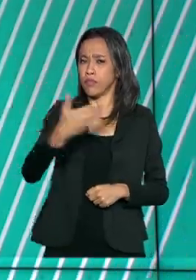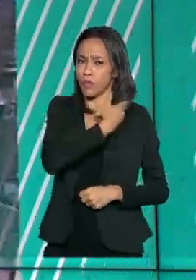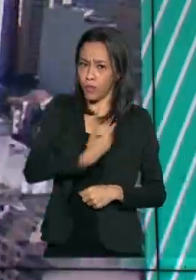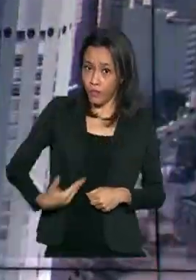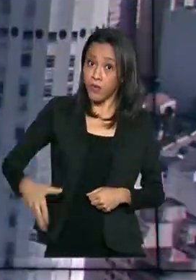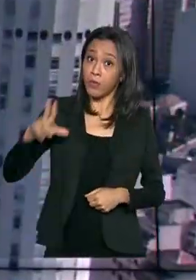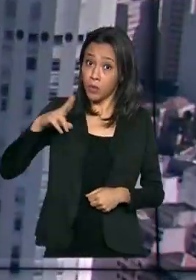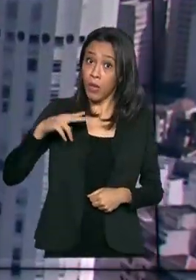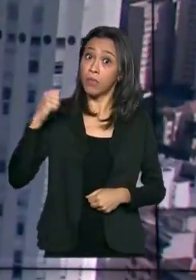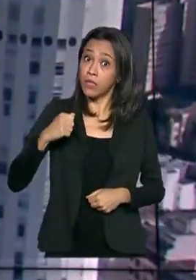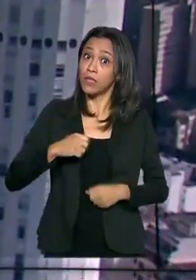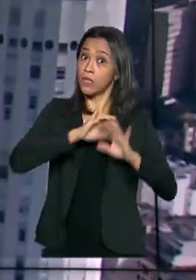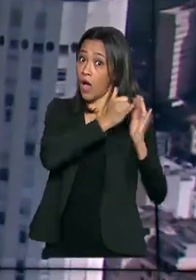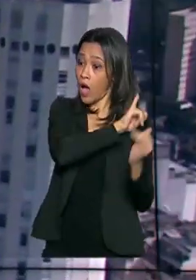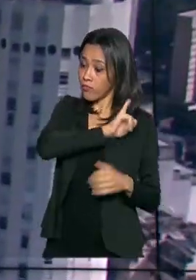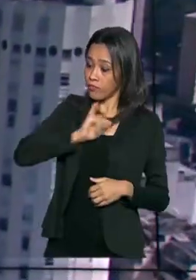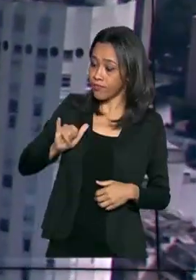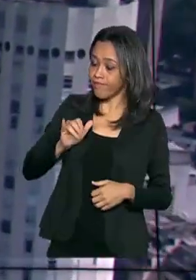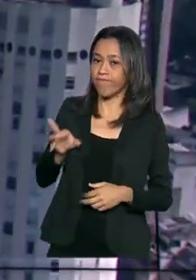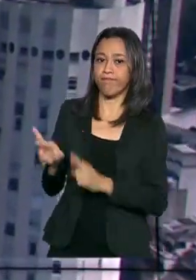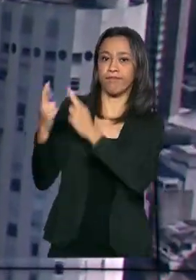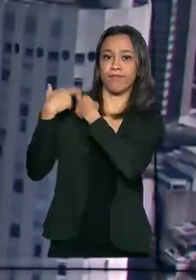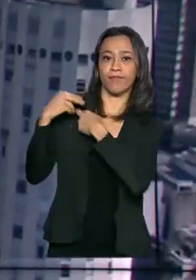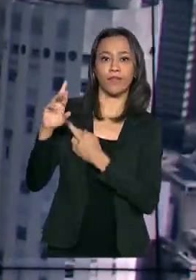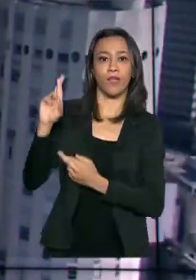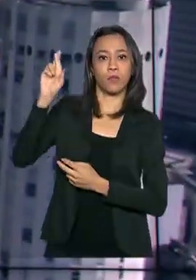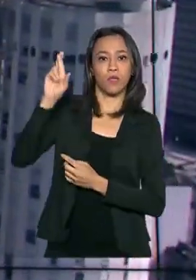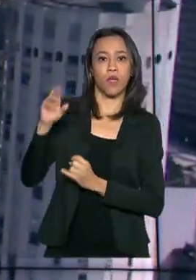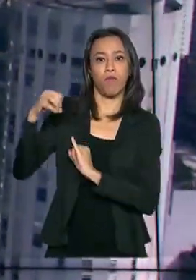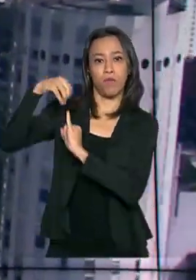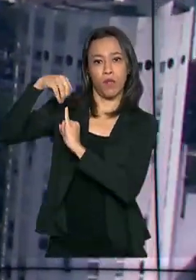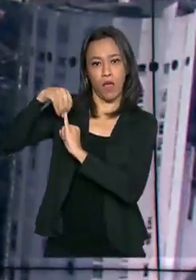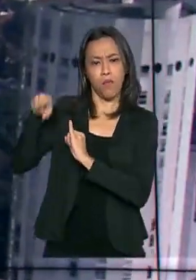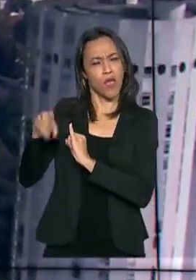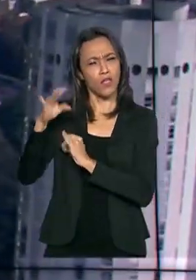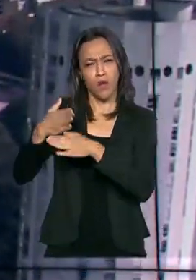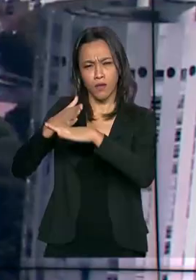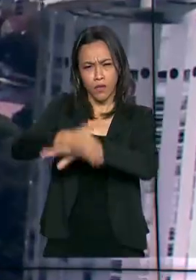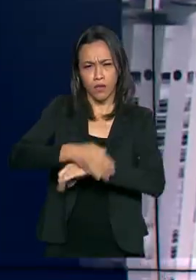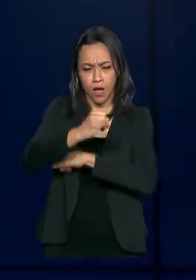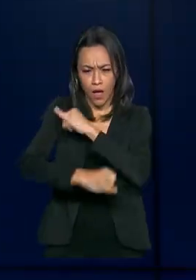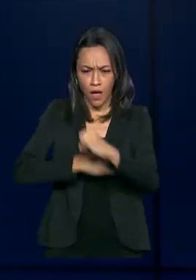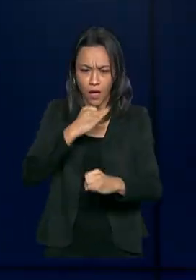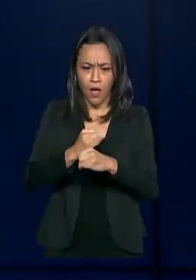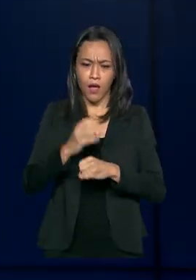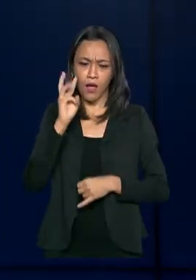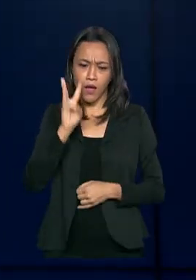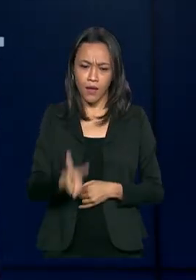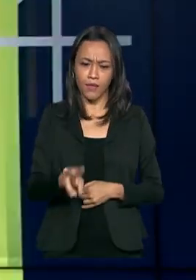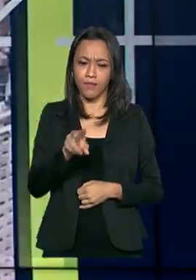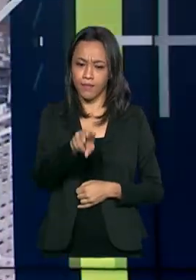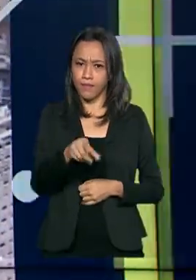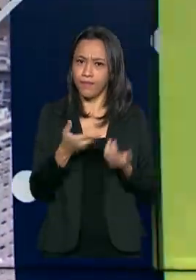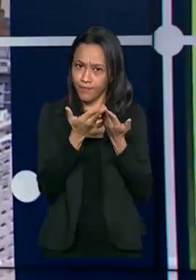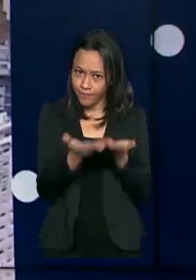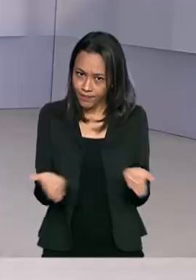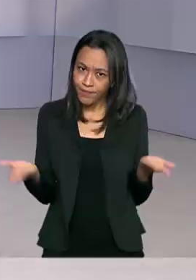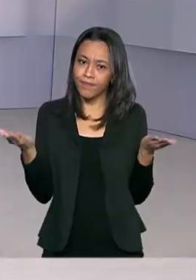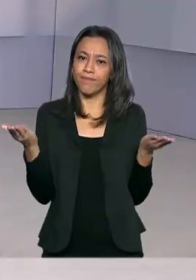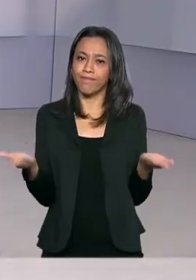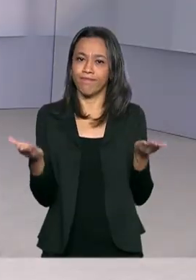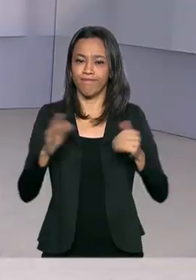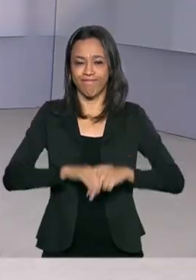informações ao INEP, que é o responsável pela pesquisa. Basta acessar o site inep.mec.gov.br.